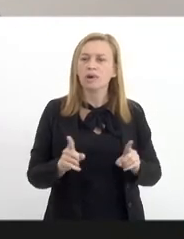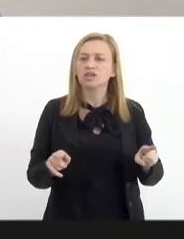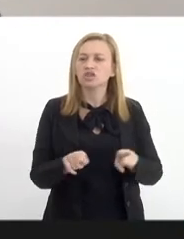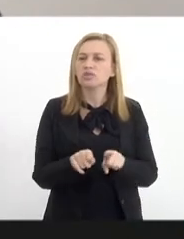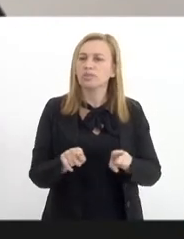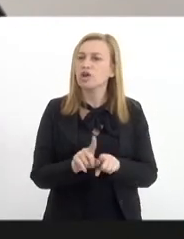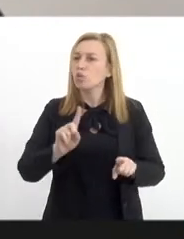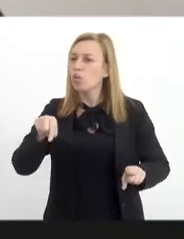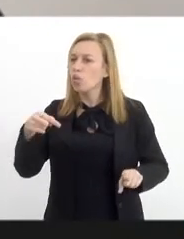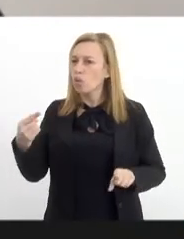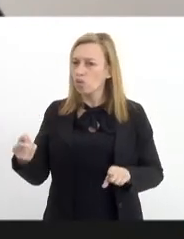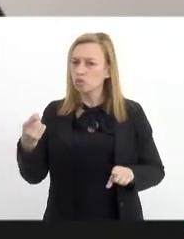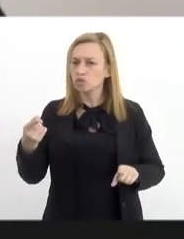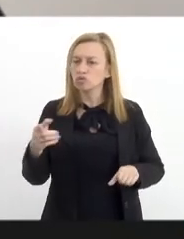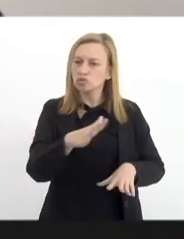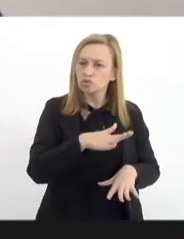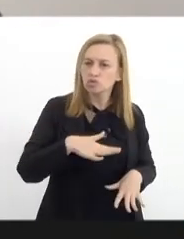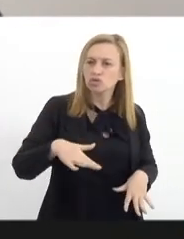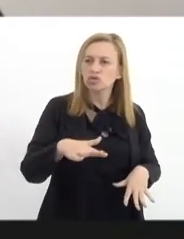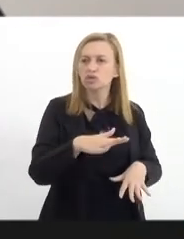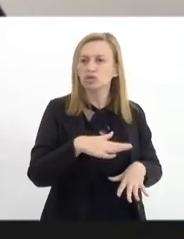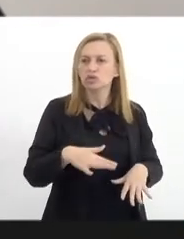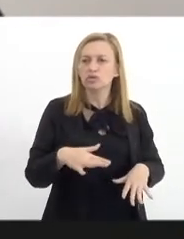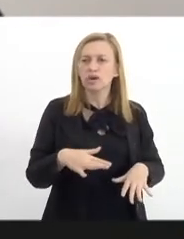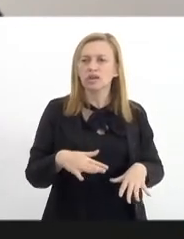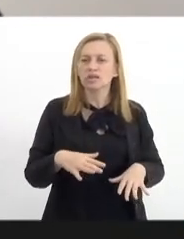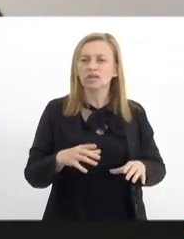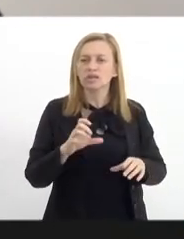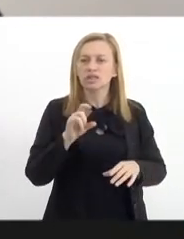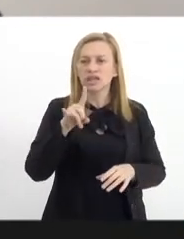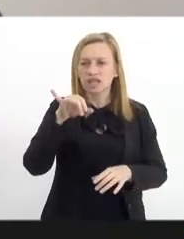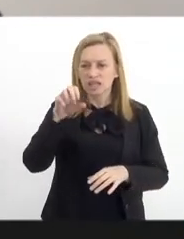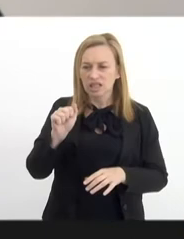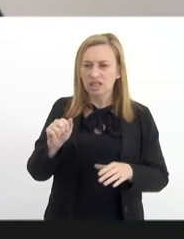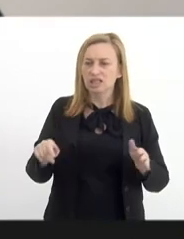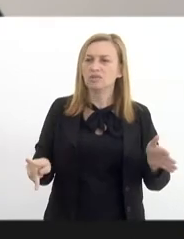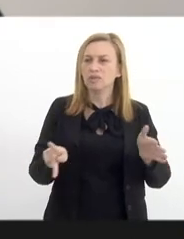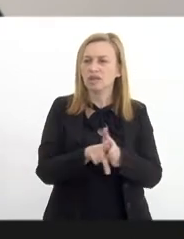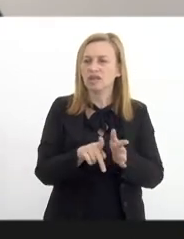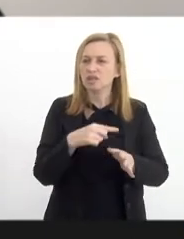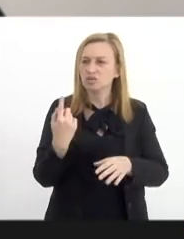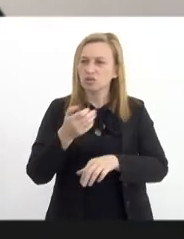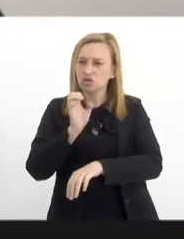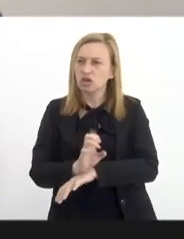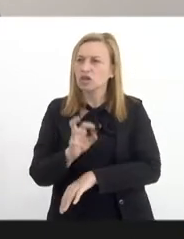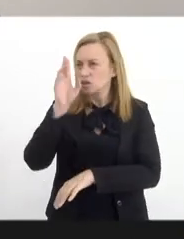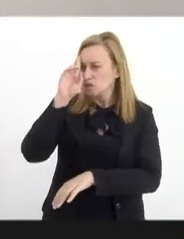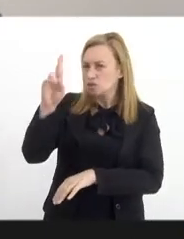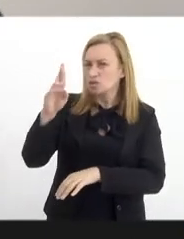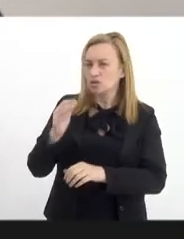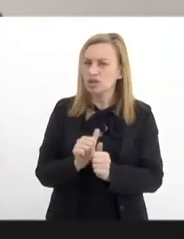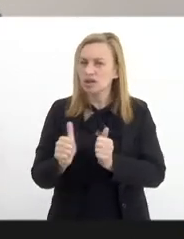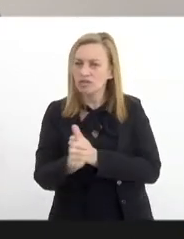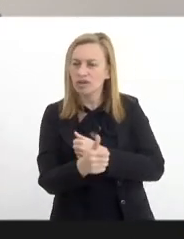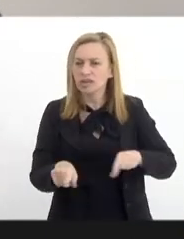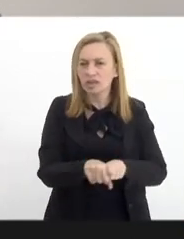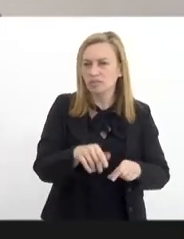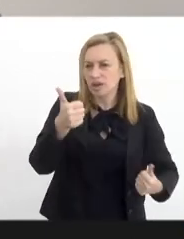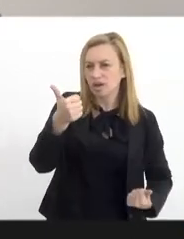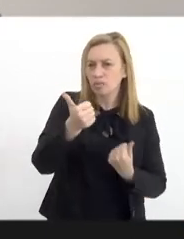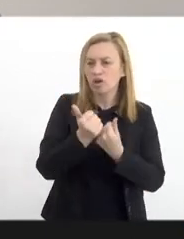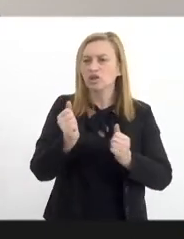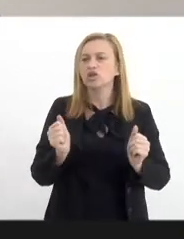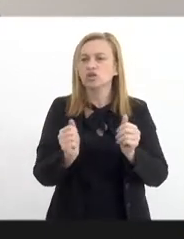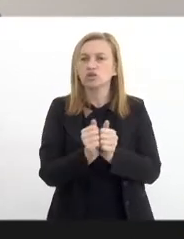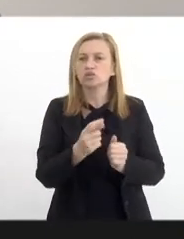outros espaços, outras clínicas que possuem o nosso estado que o senhor também tem estado à frente e também assim apoiado junto